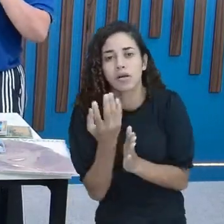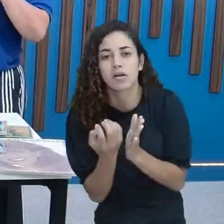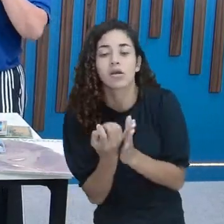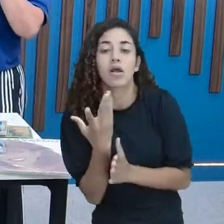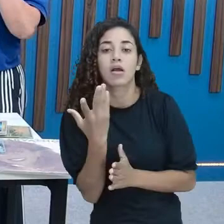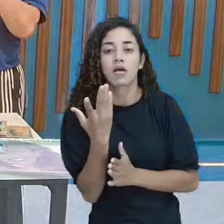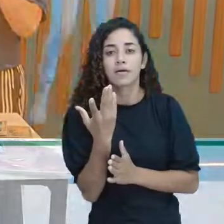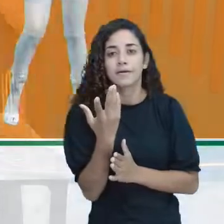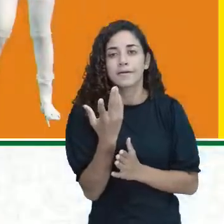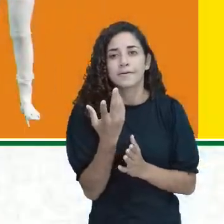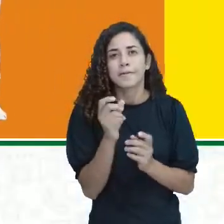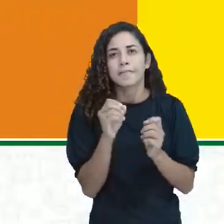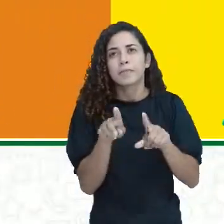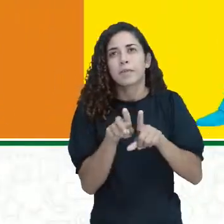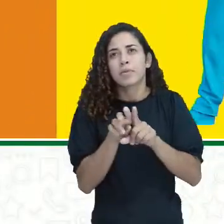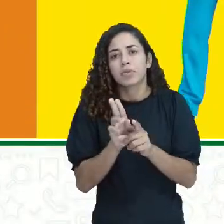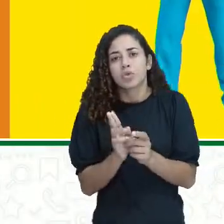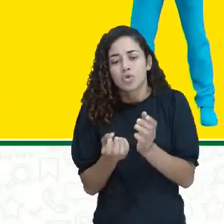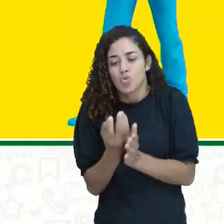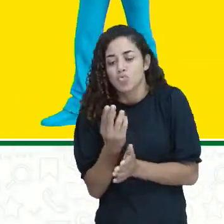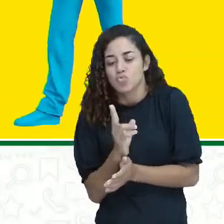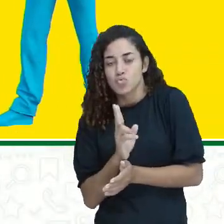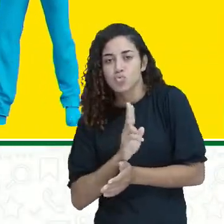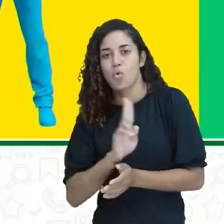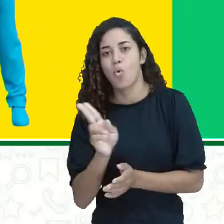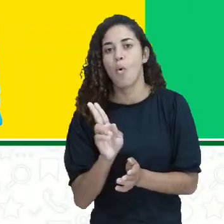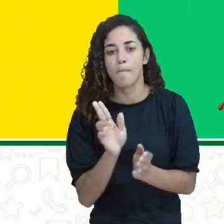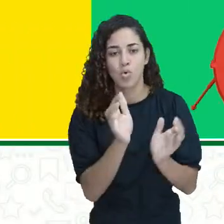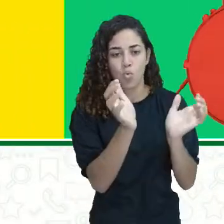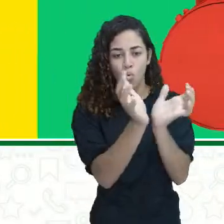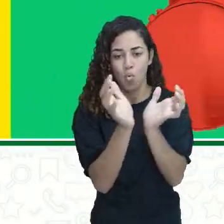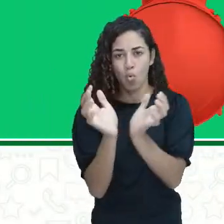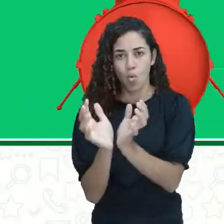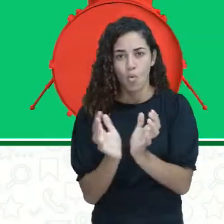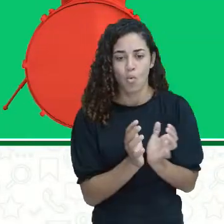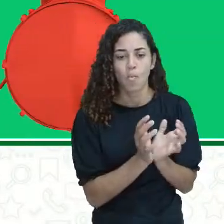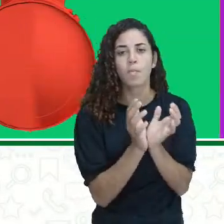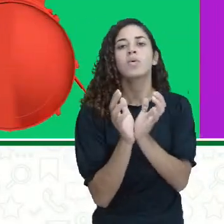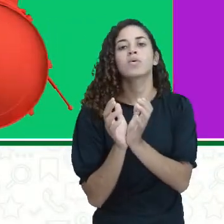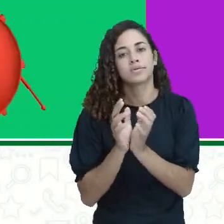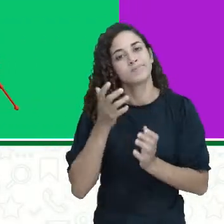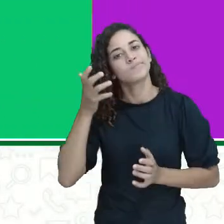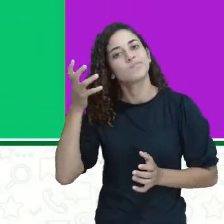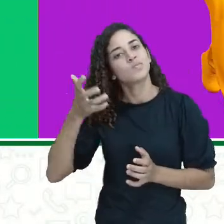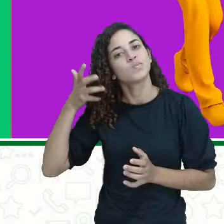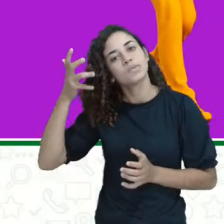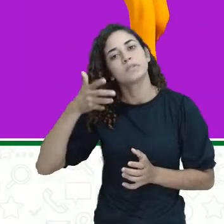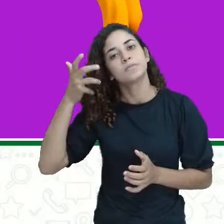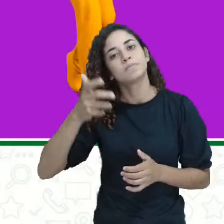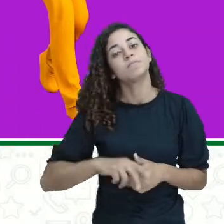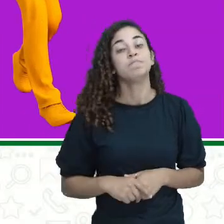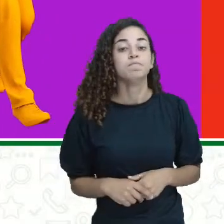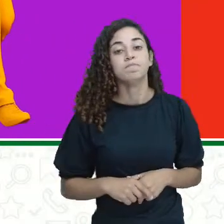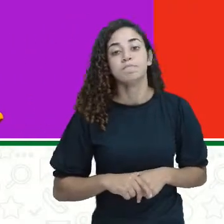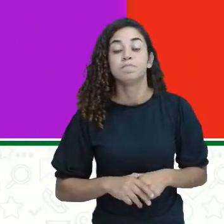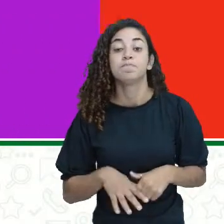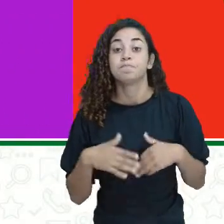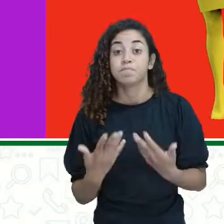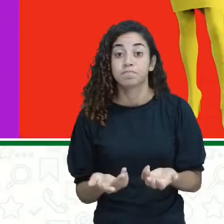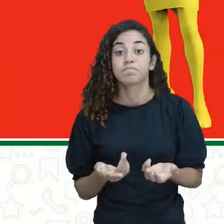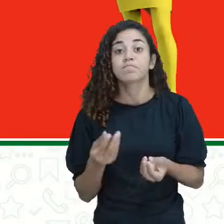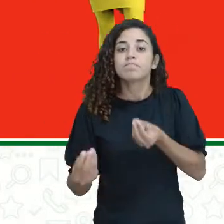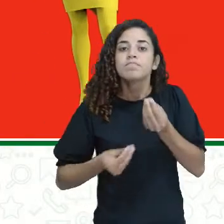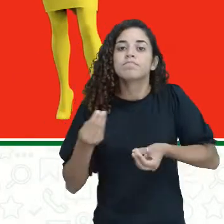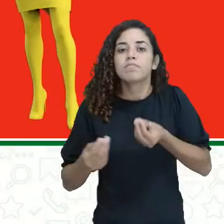um dar nome A agrupar as músicas E aí Como é que é